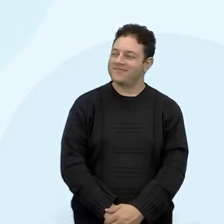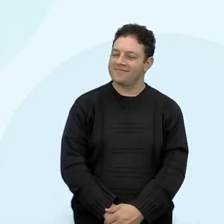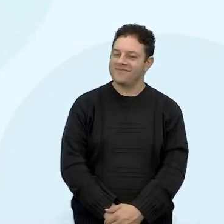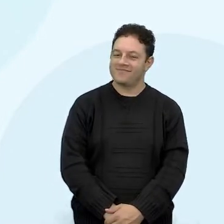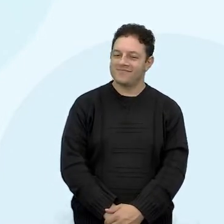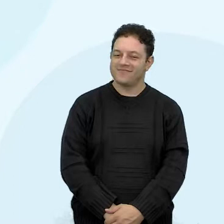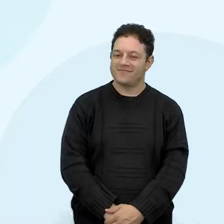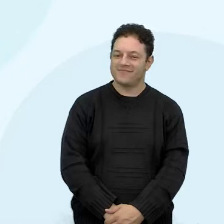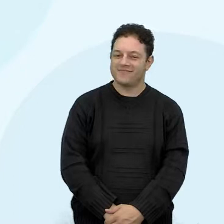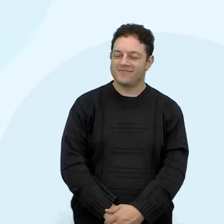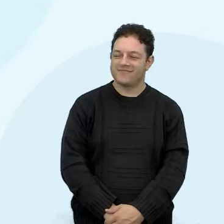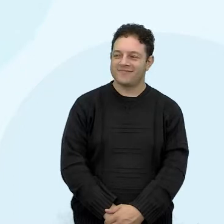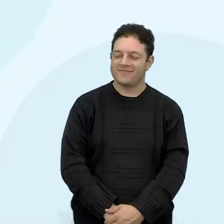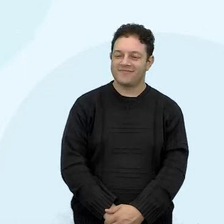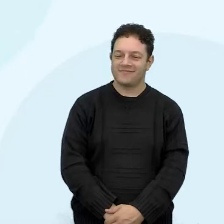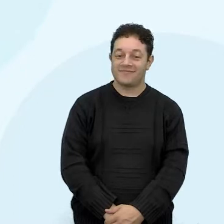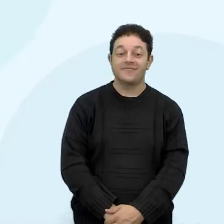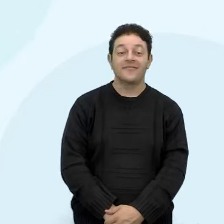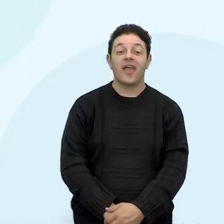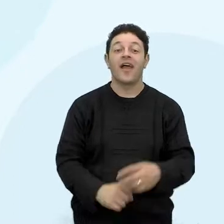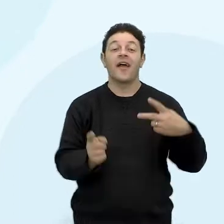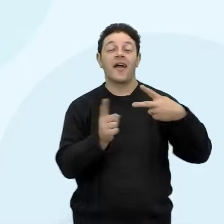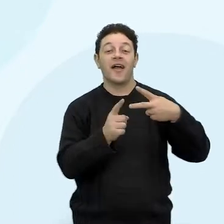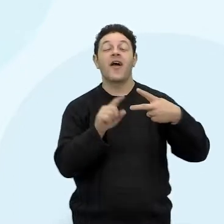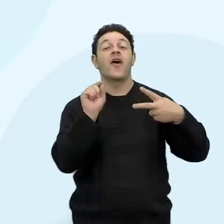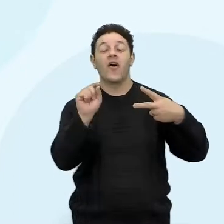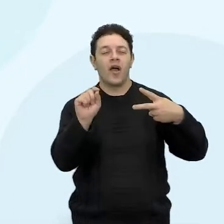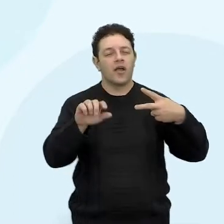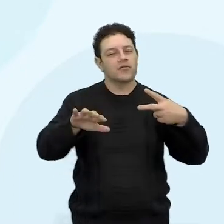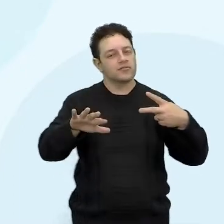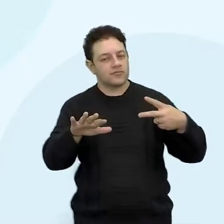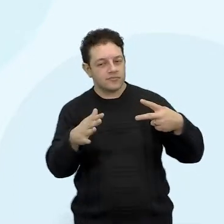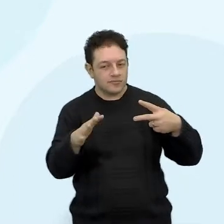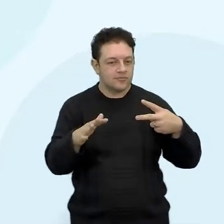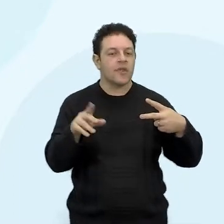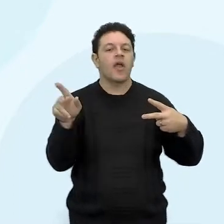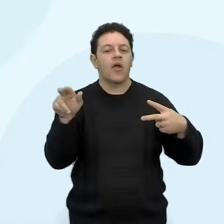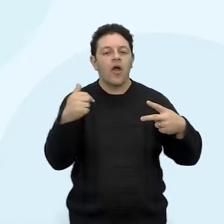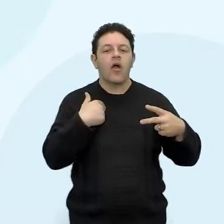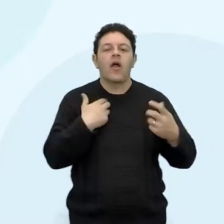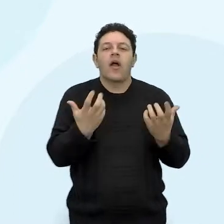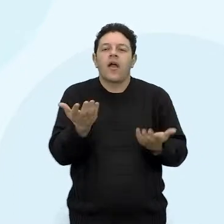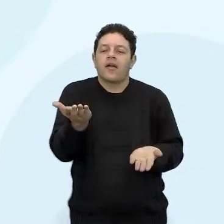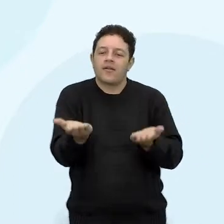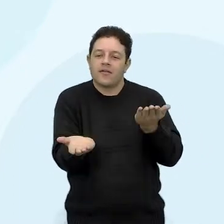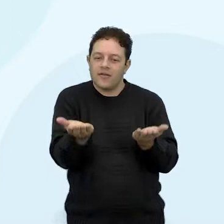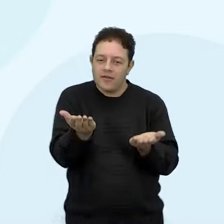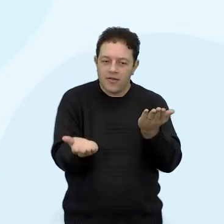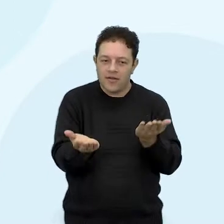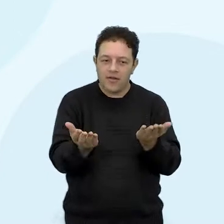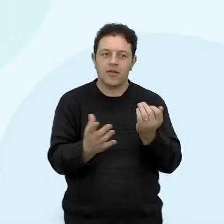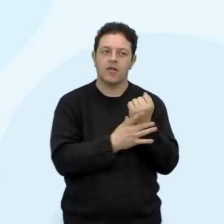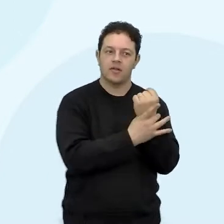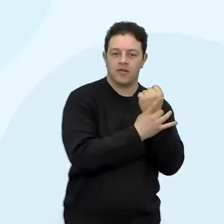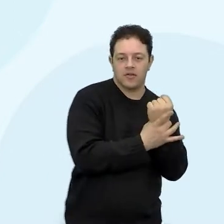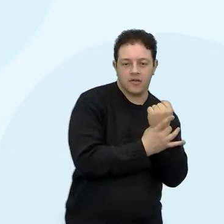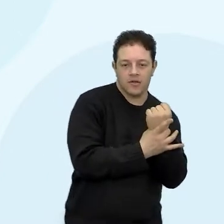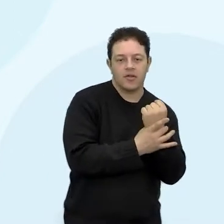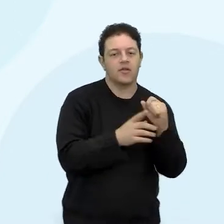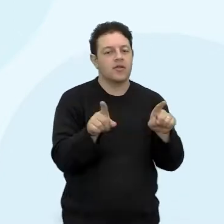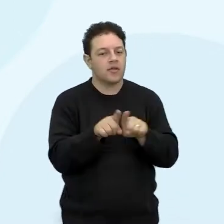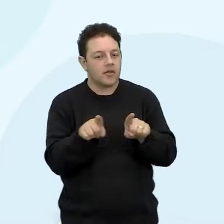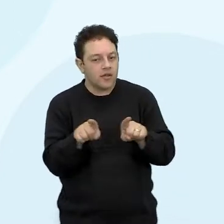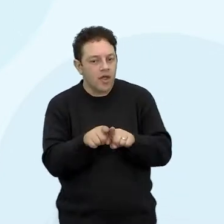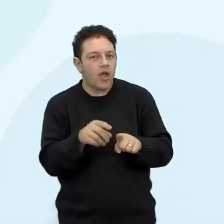Entre a segurança e o risco. Será que isso é fácil achar aí? A segurança